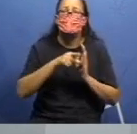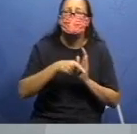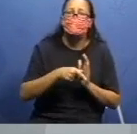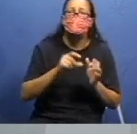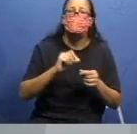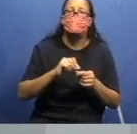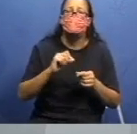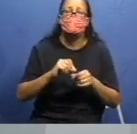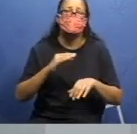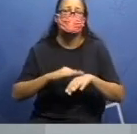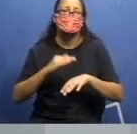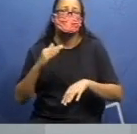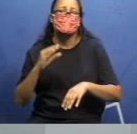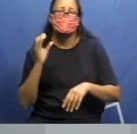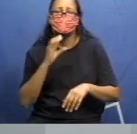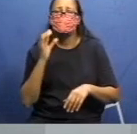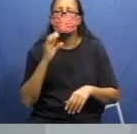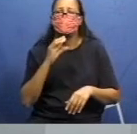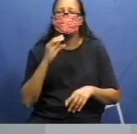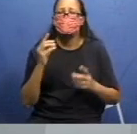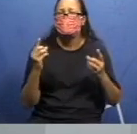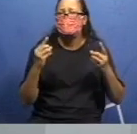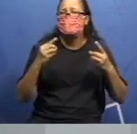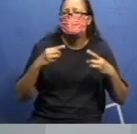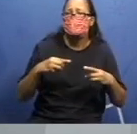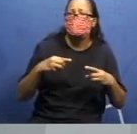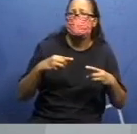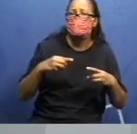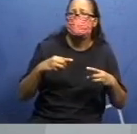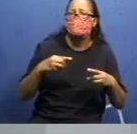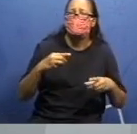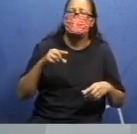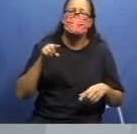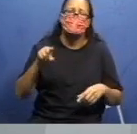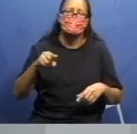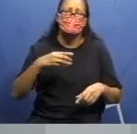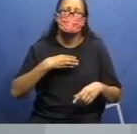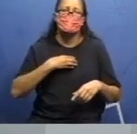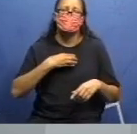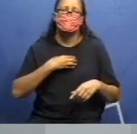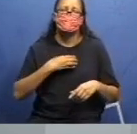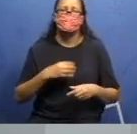você vai competir com você mesmo. Você vai fazer uma competição consigo mesmo. Tudo bem?